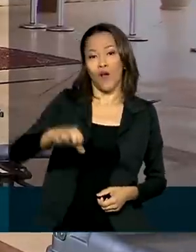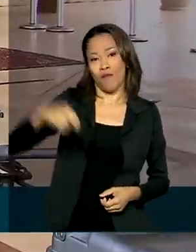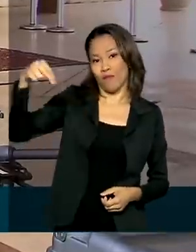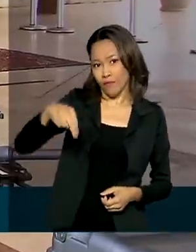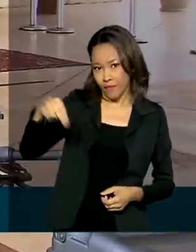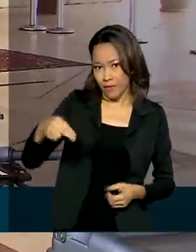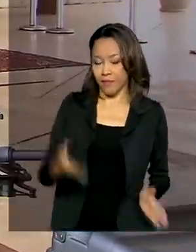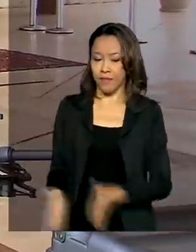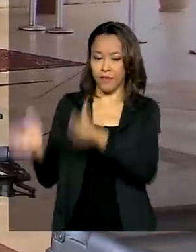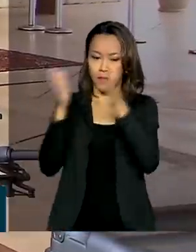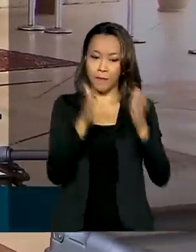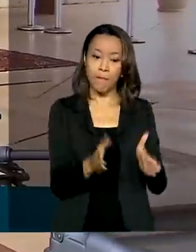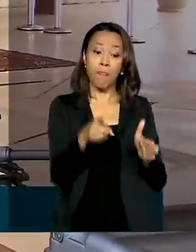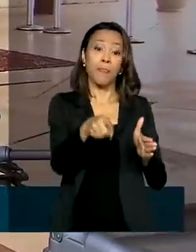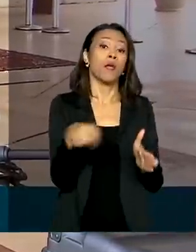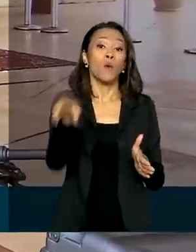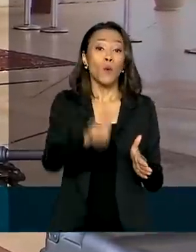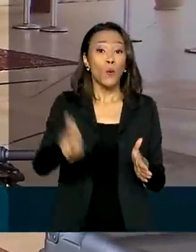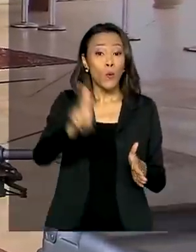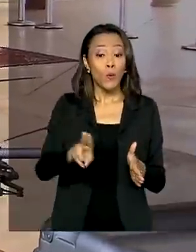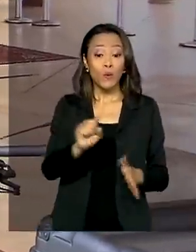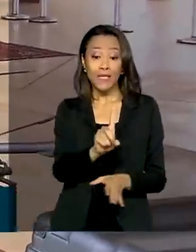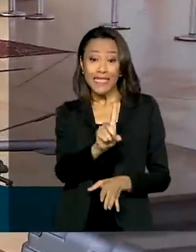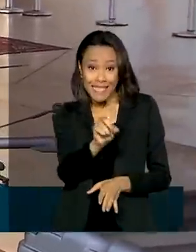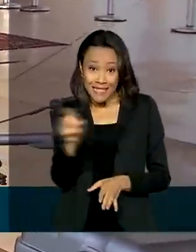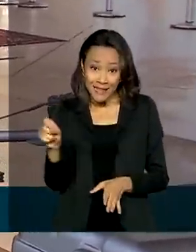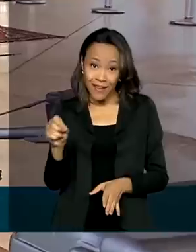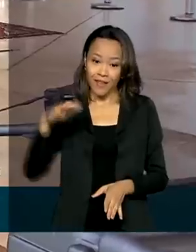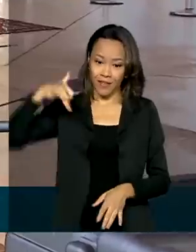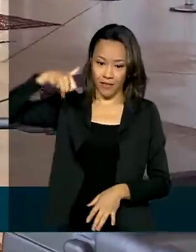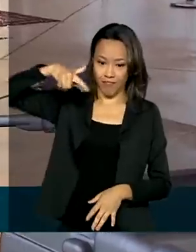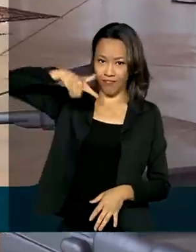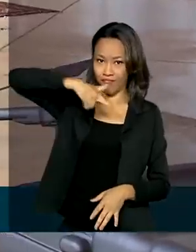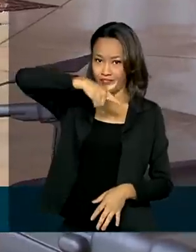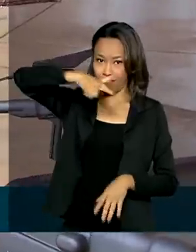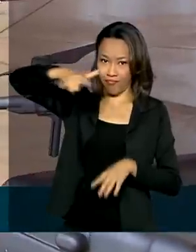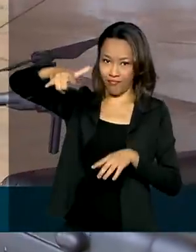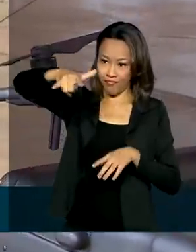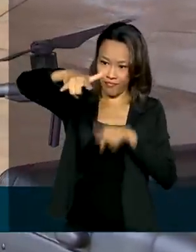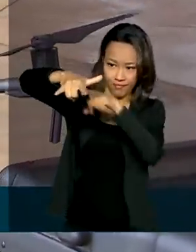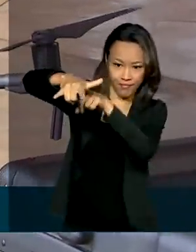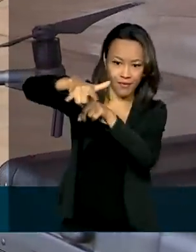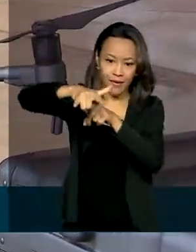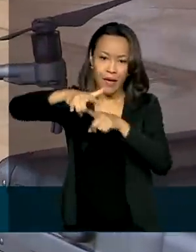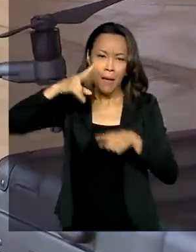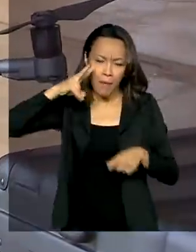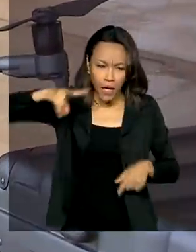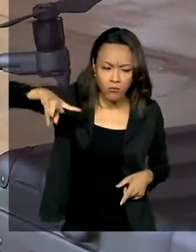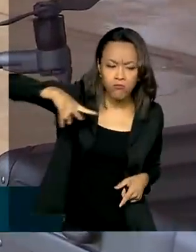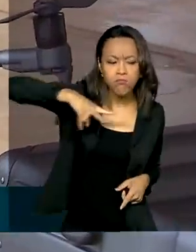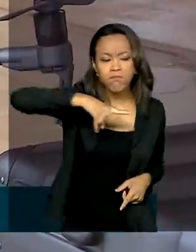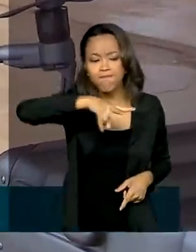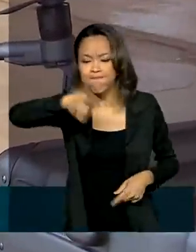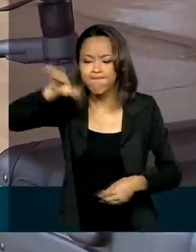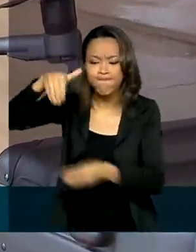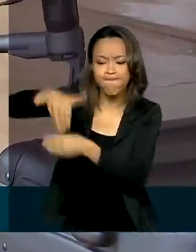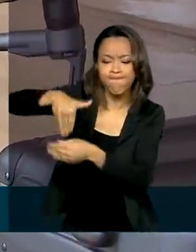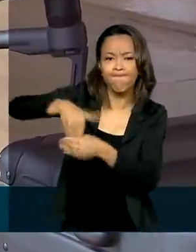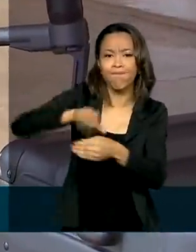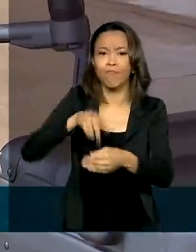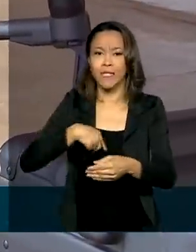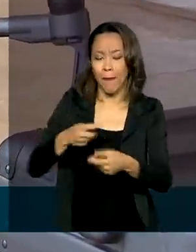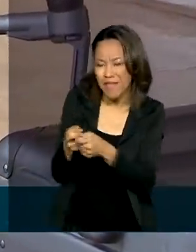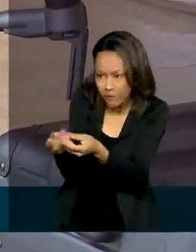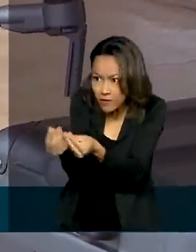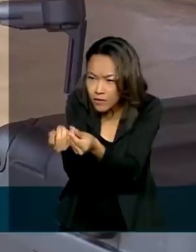as ações previstas está o uso de 100 drones como este, para monitorar possíveis irregularidades nas zonas eleitorais, como boca de